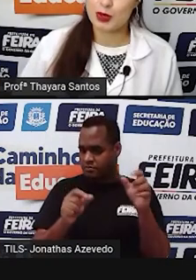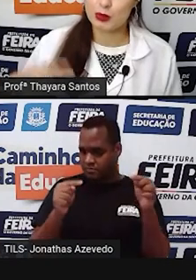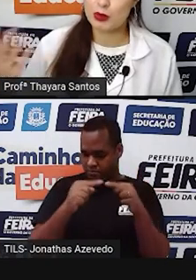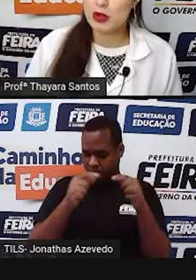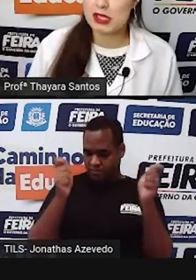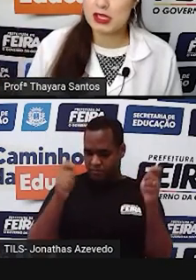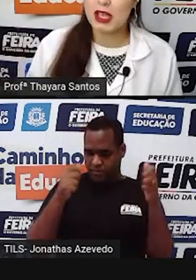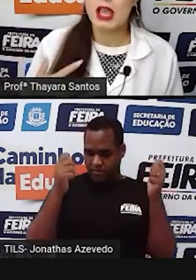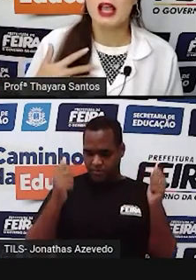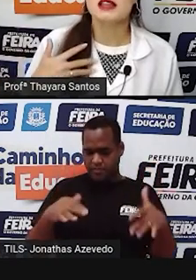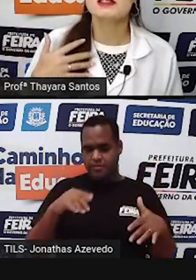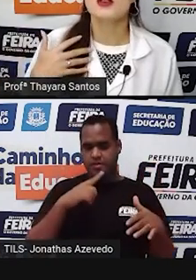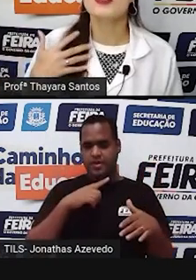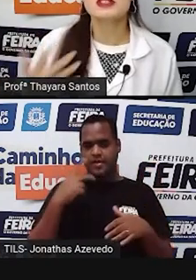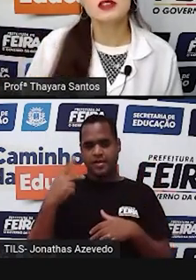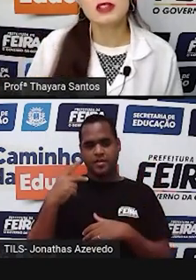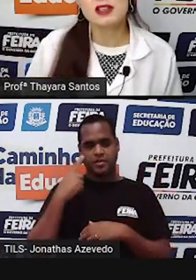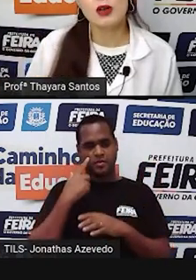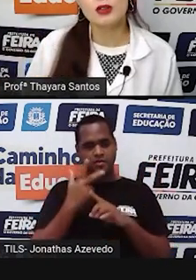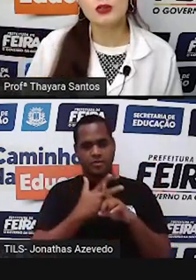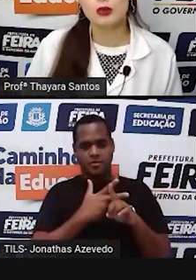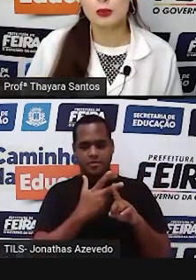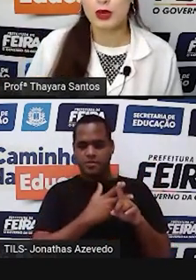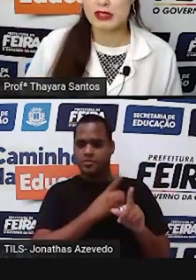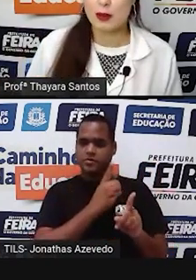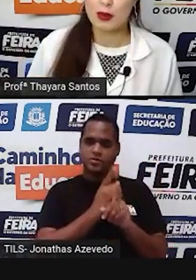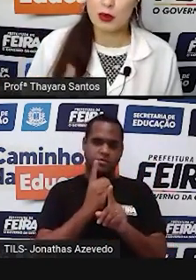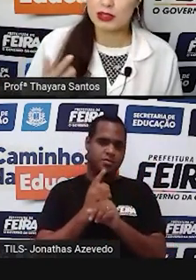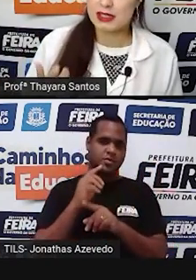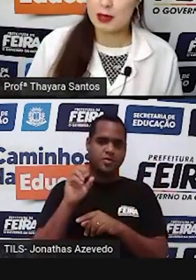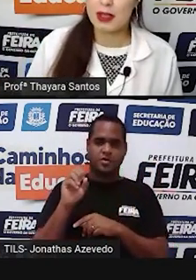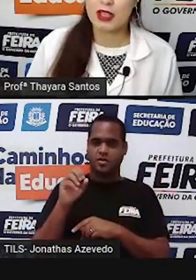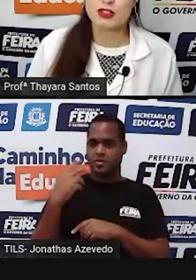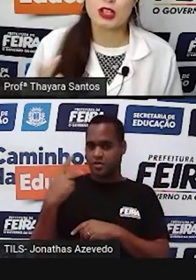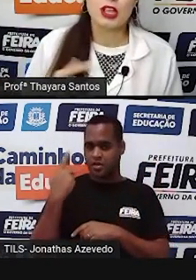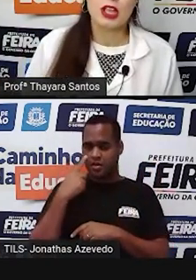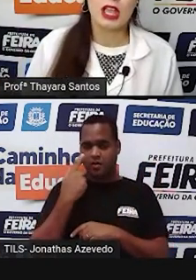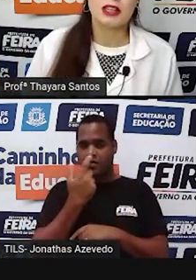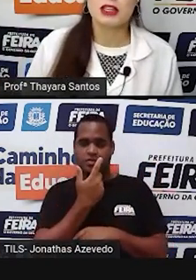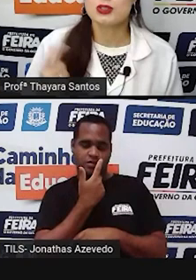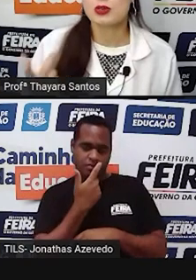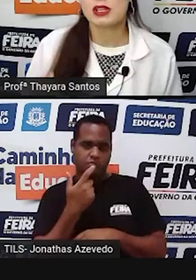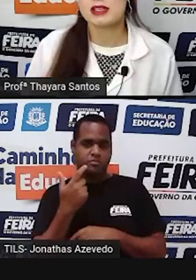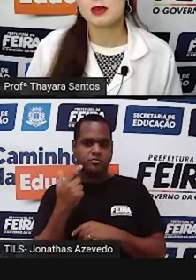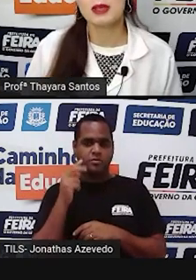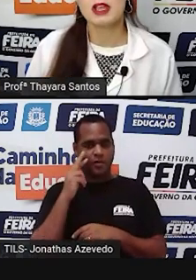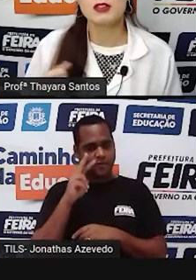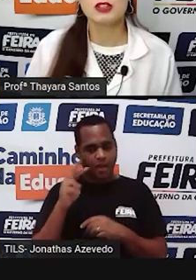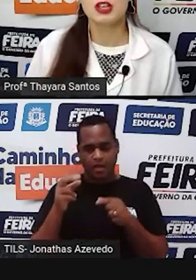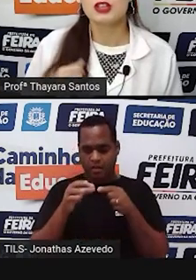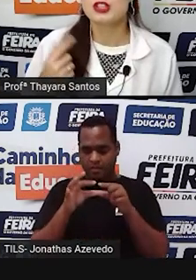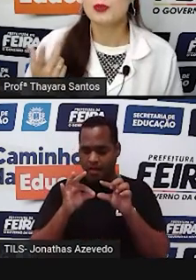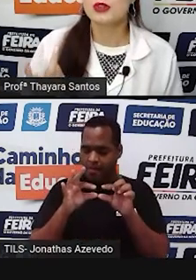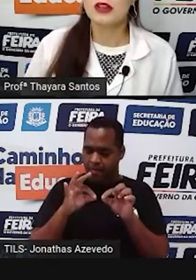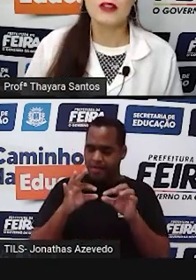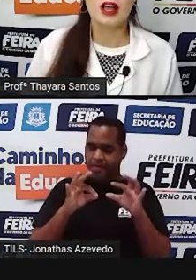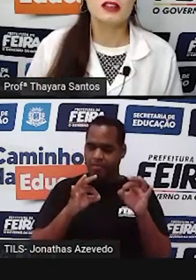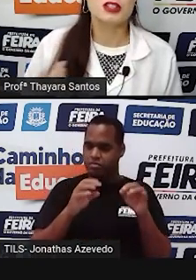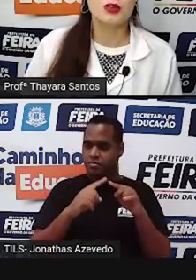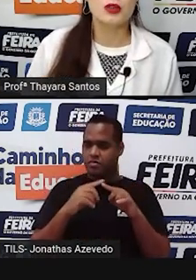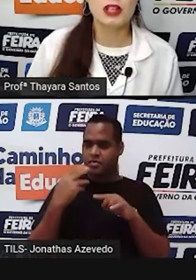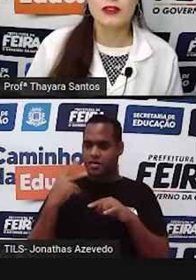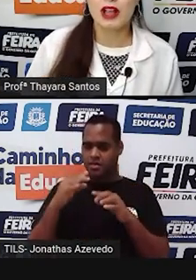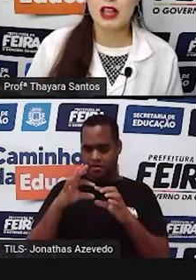produz, elas são visíveis a olho nu. Por exemplo, cor da semente, textura da semente, tipo da